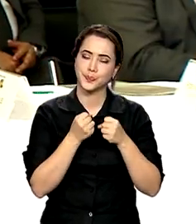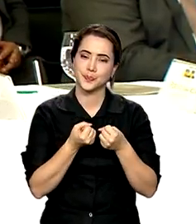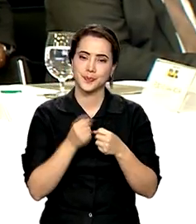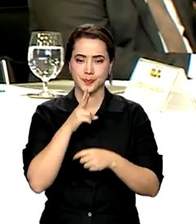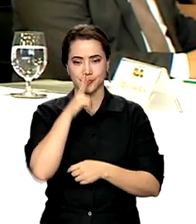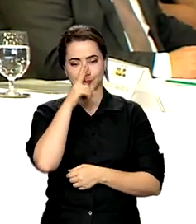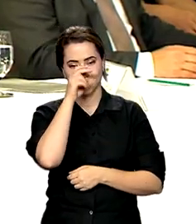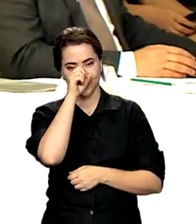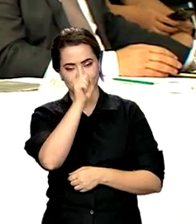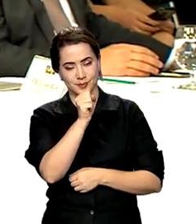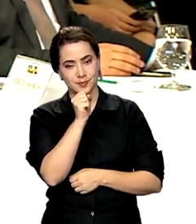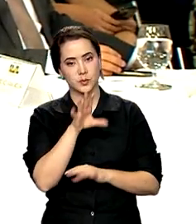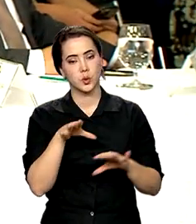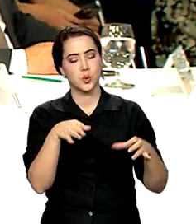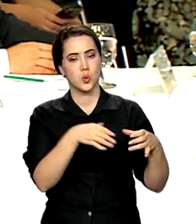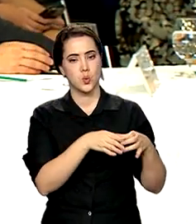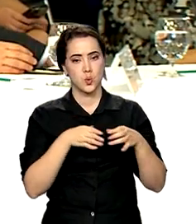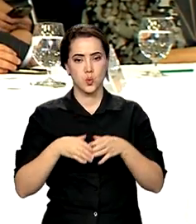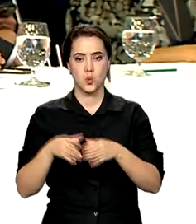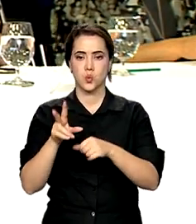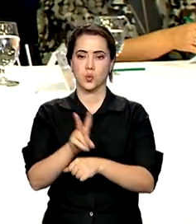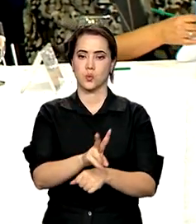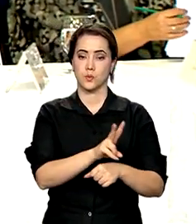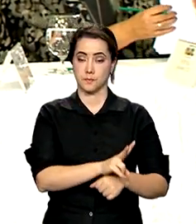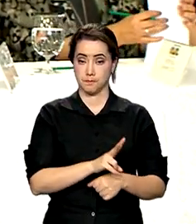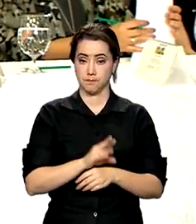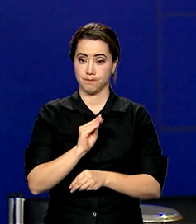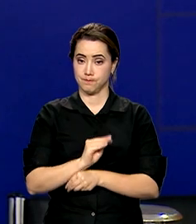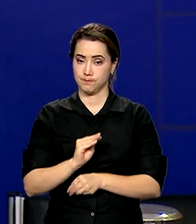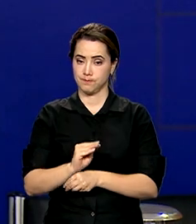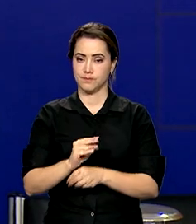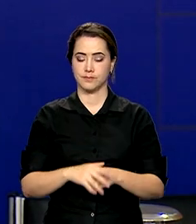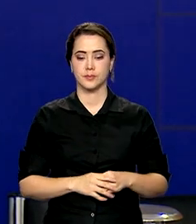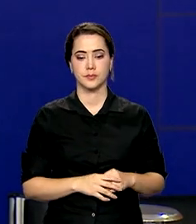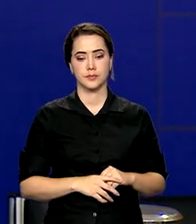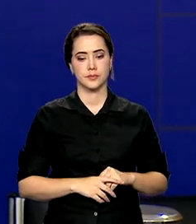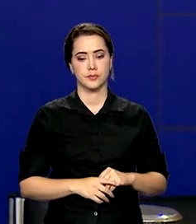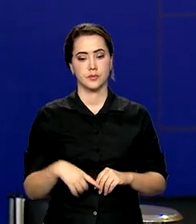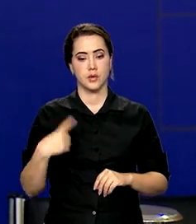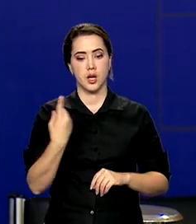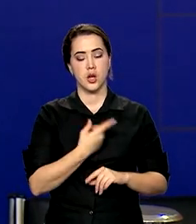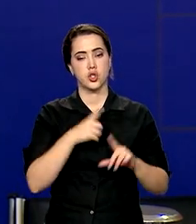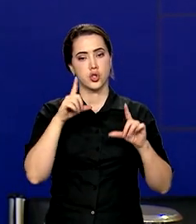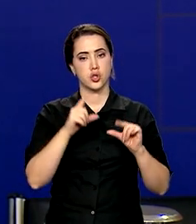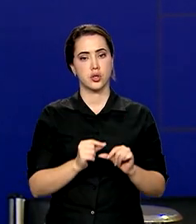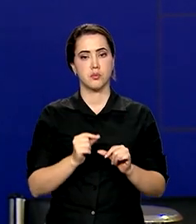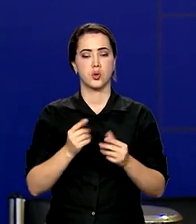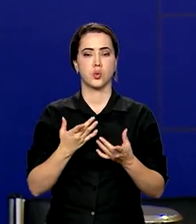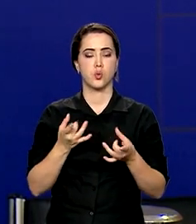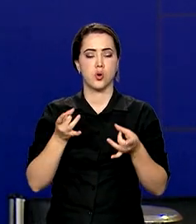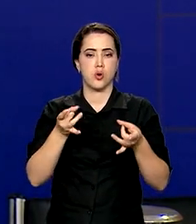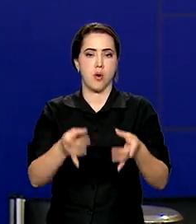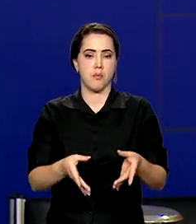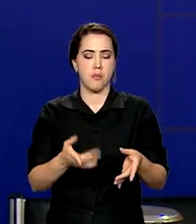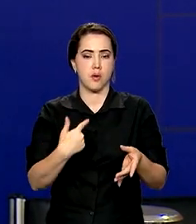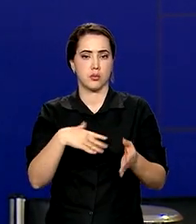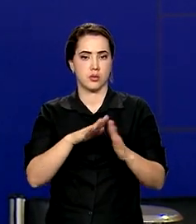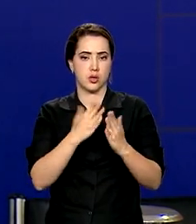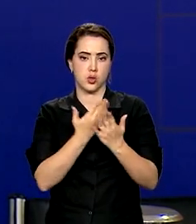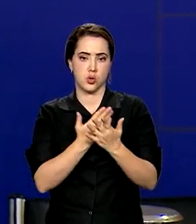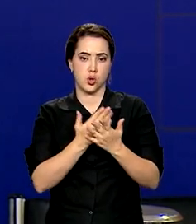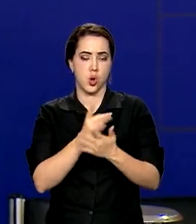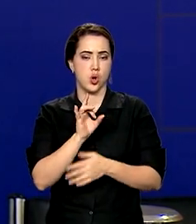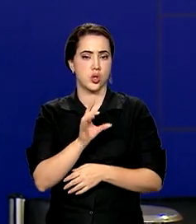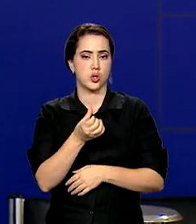fortalecimento das redes de proteção e cuidado. A gente diminui a evasão, diminui o abandono escolar. Apenas